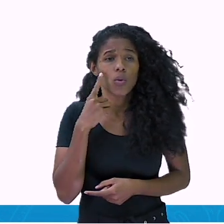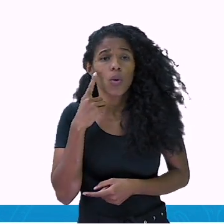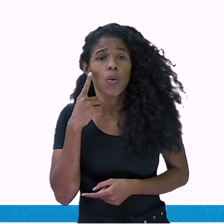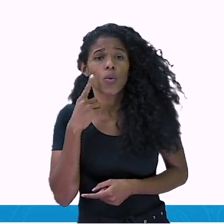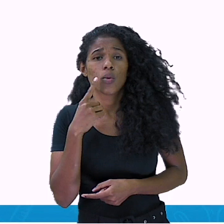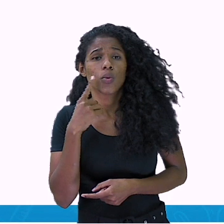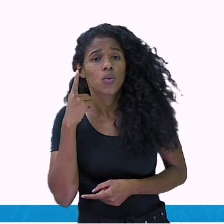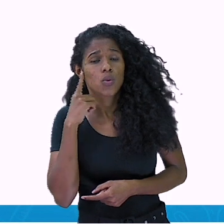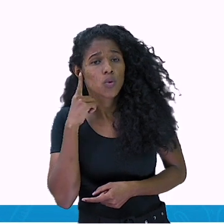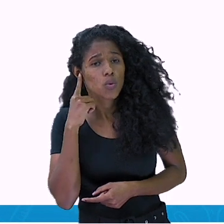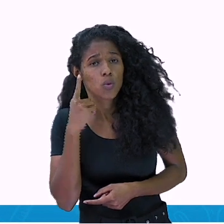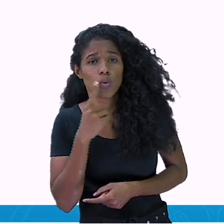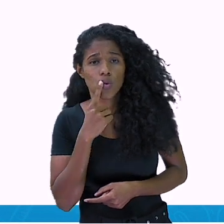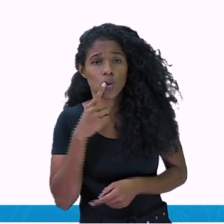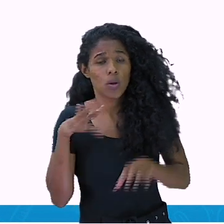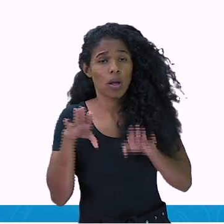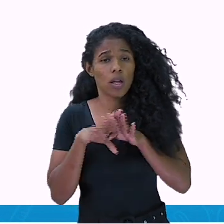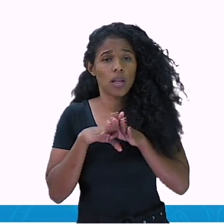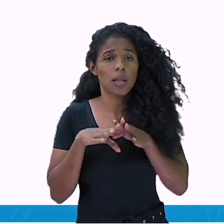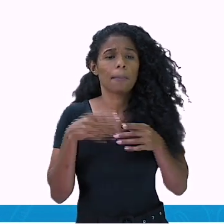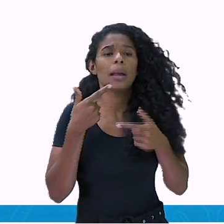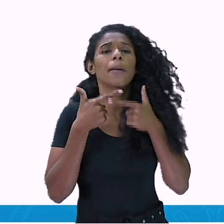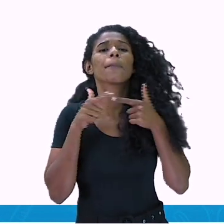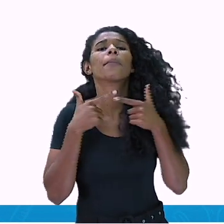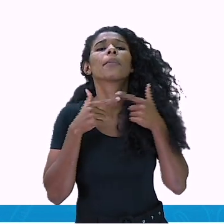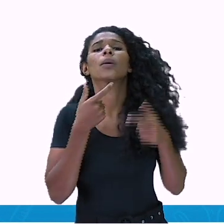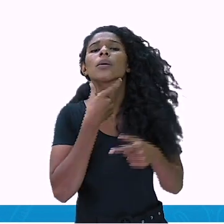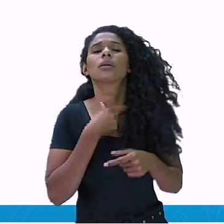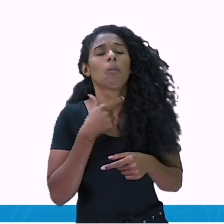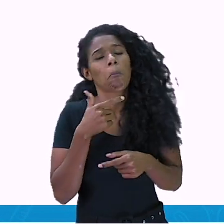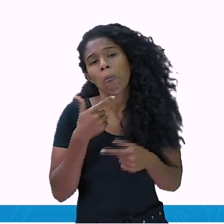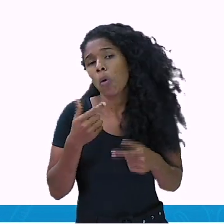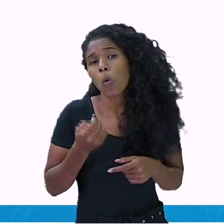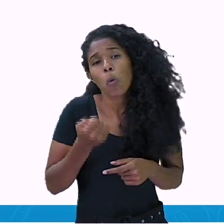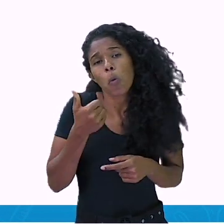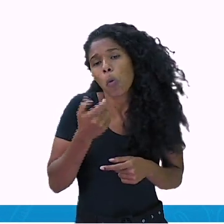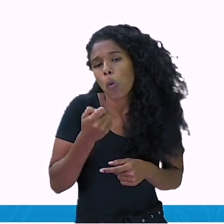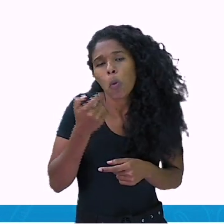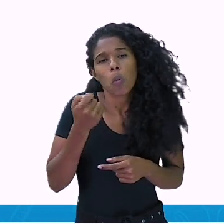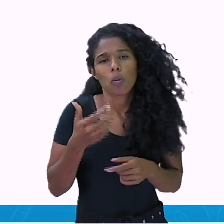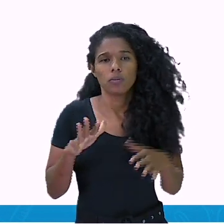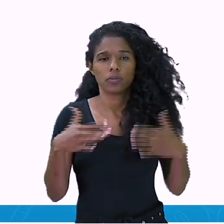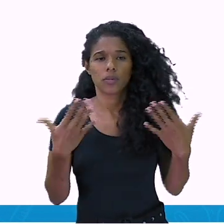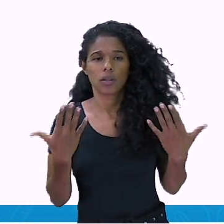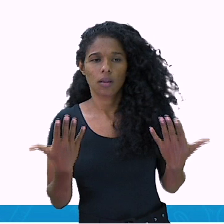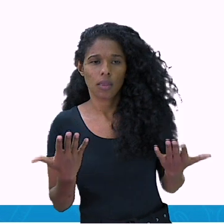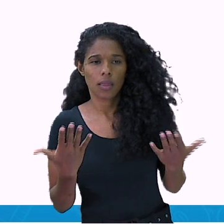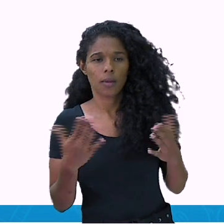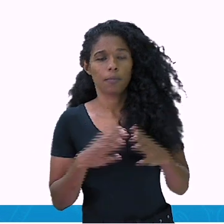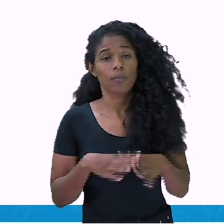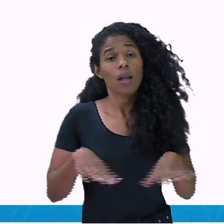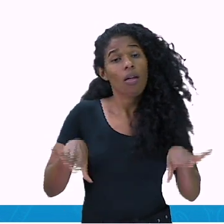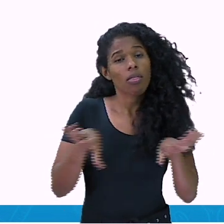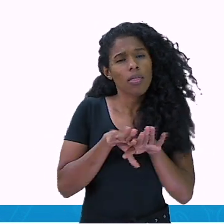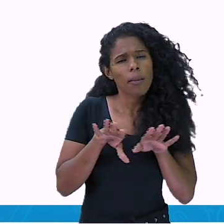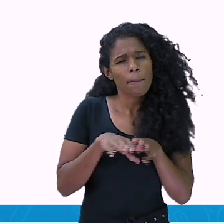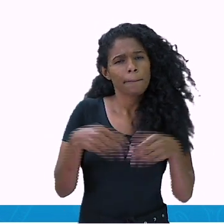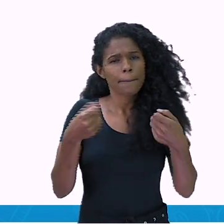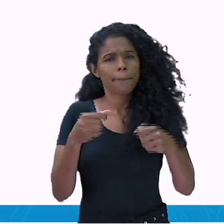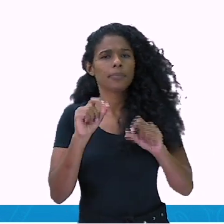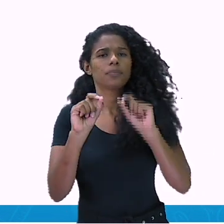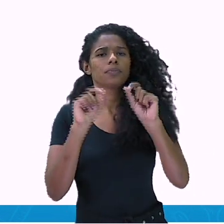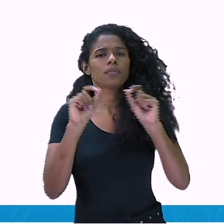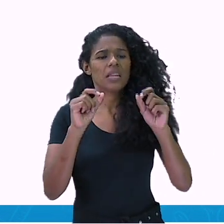que seja uma experiência nova, que foge da sua zona de conforto, não hesite, nem tenha medo de se comunicar